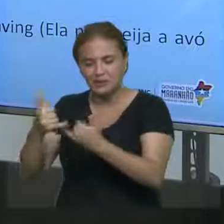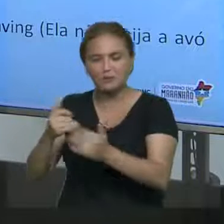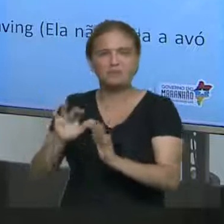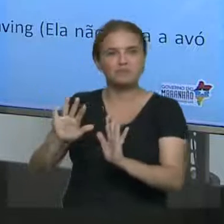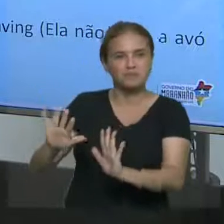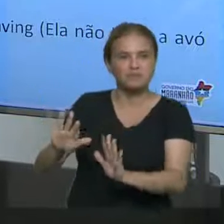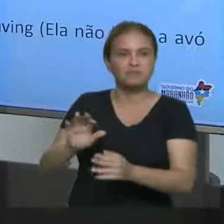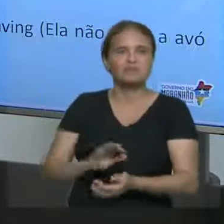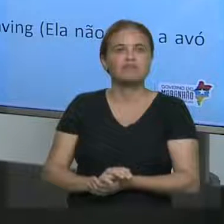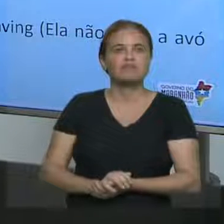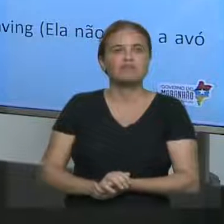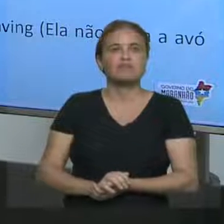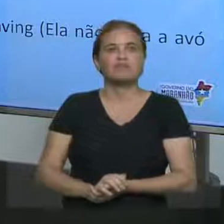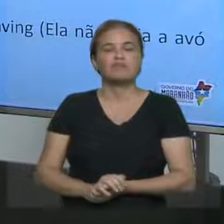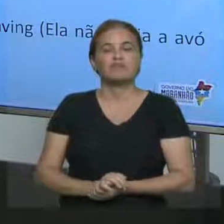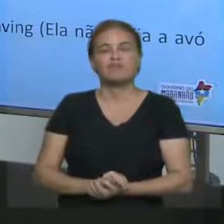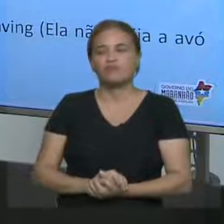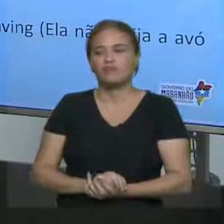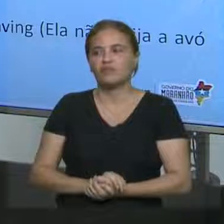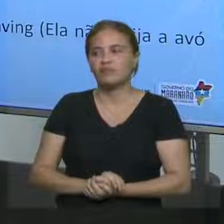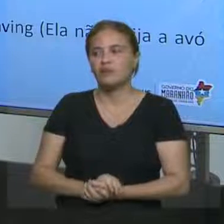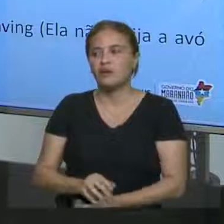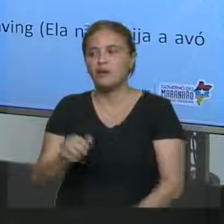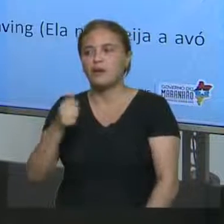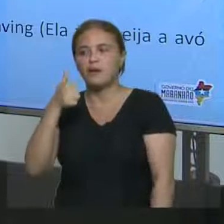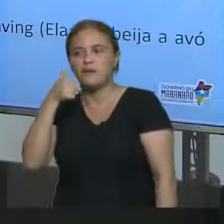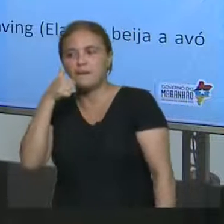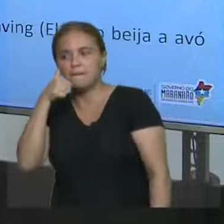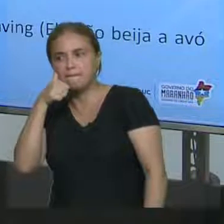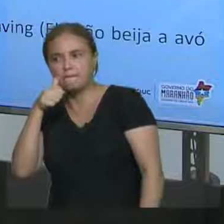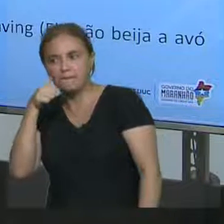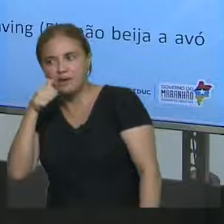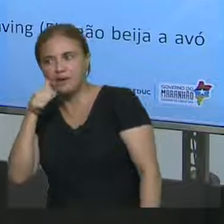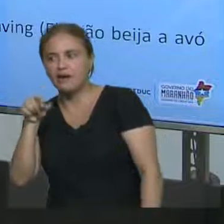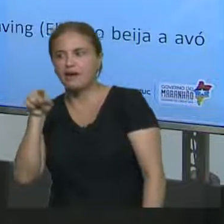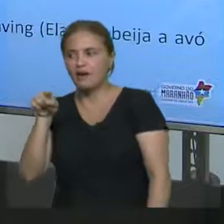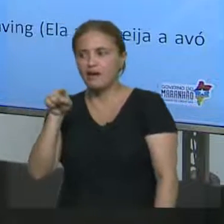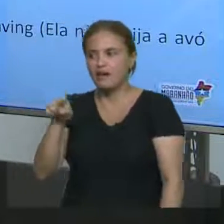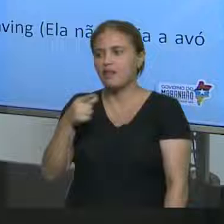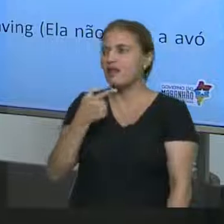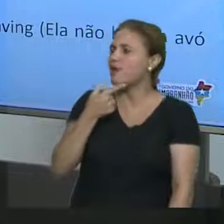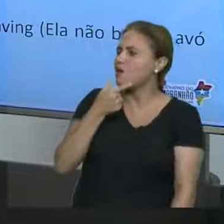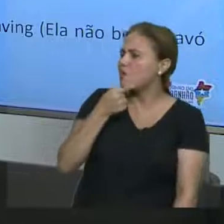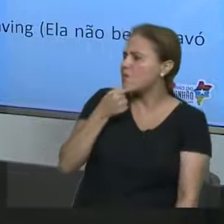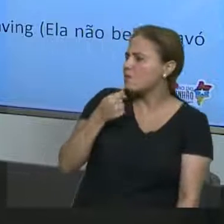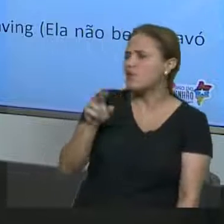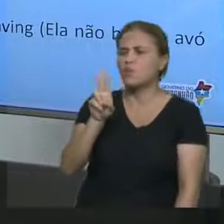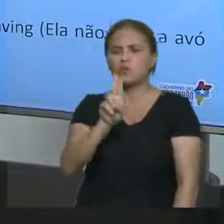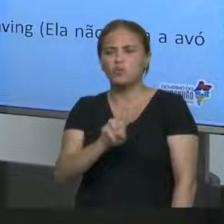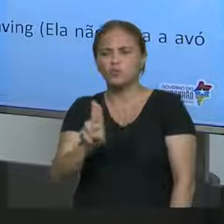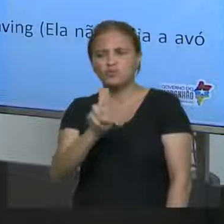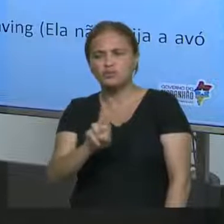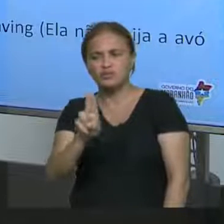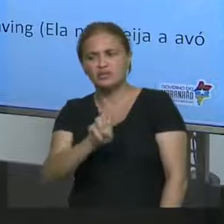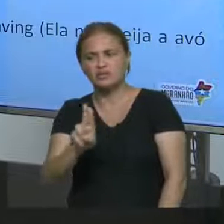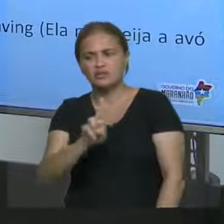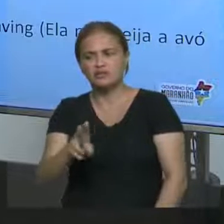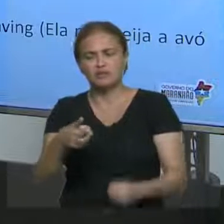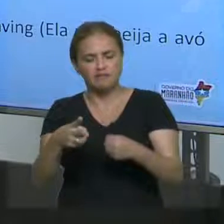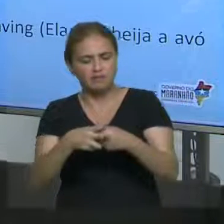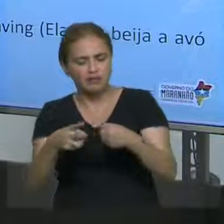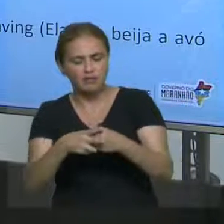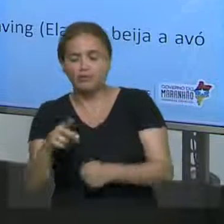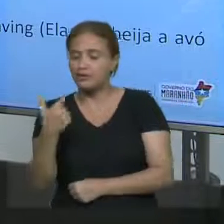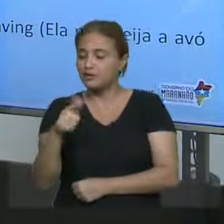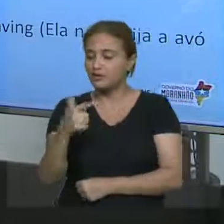Bom, para he, she, it, usa-se o doesn't, mas o verbo na forma normal, sem alterações. Tá, então